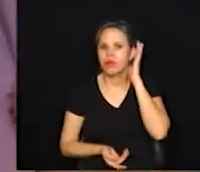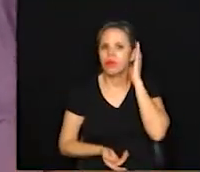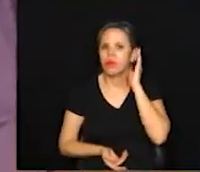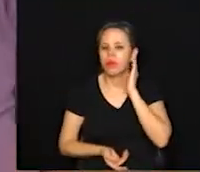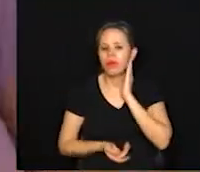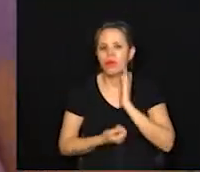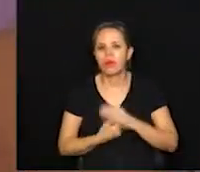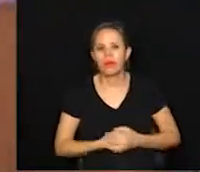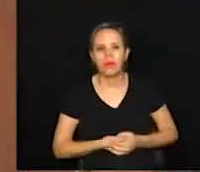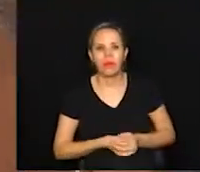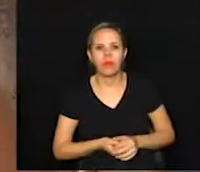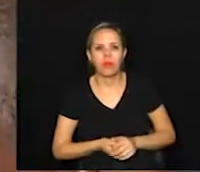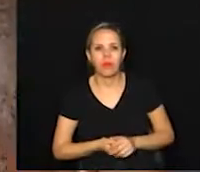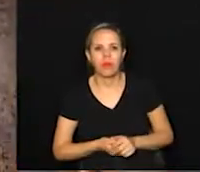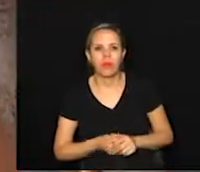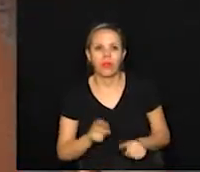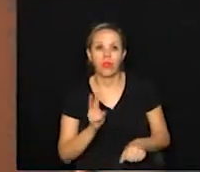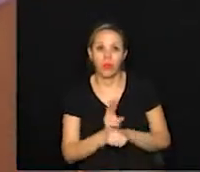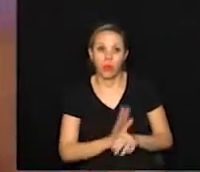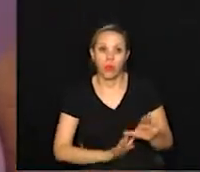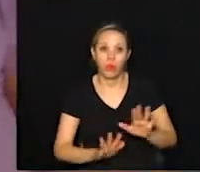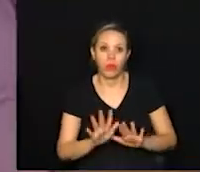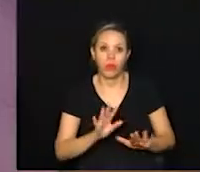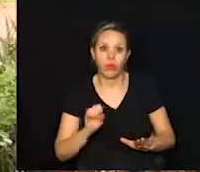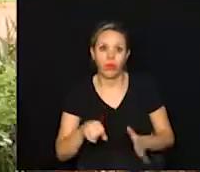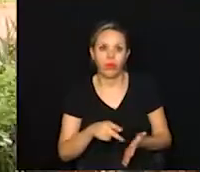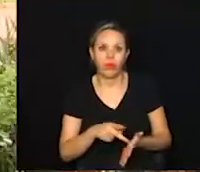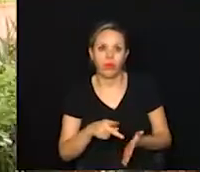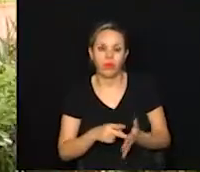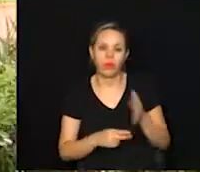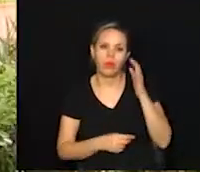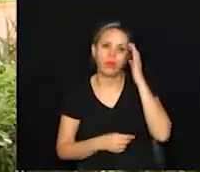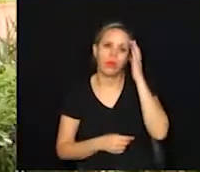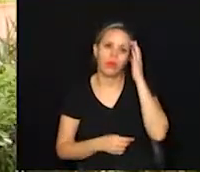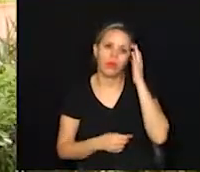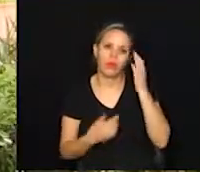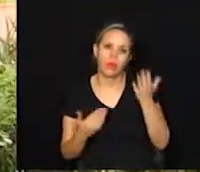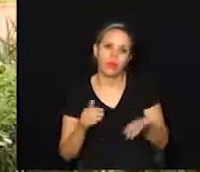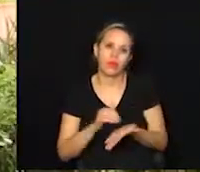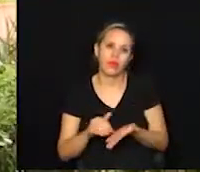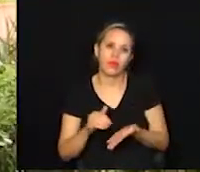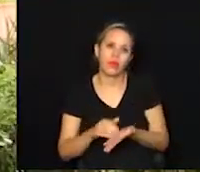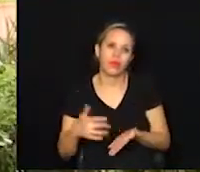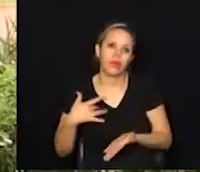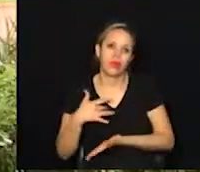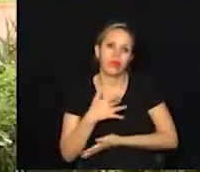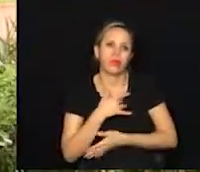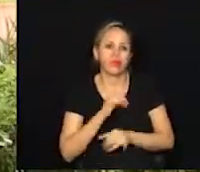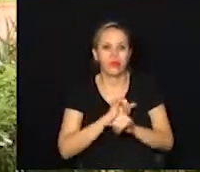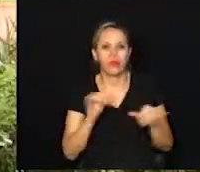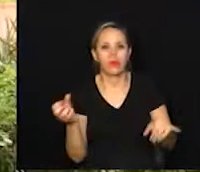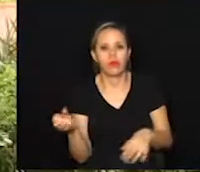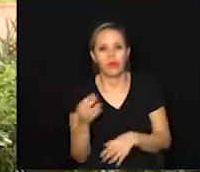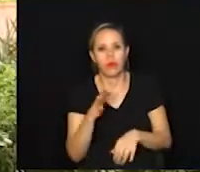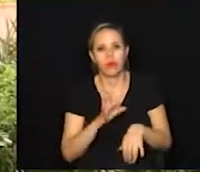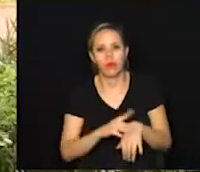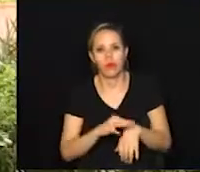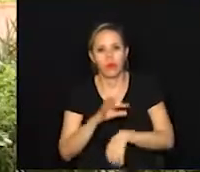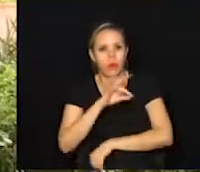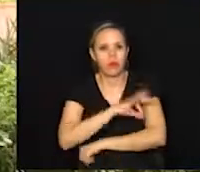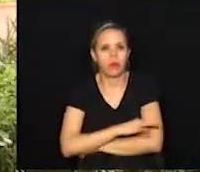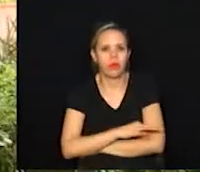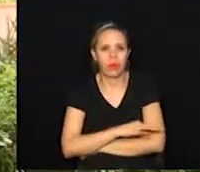né? Tem que tomar cuidado mesmo, né? Sim, claro. Pois é, a Secretaria de Saúde divulgou novos casos de